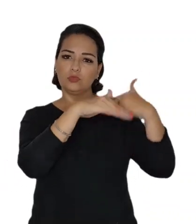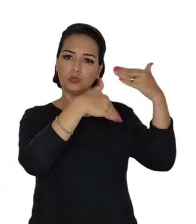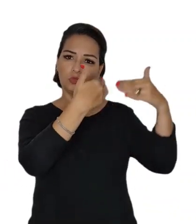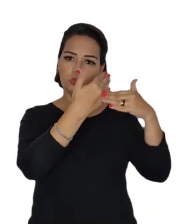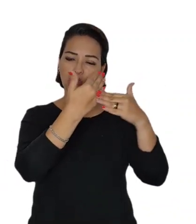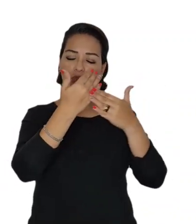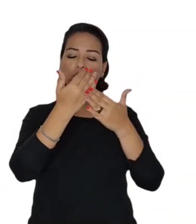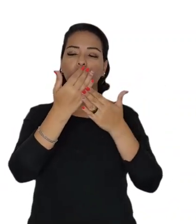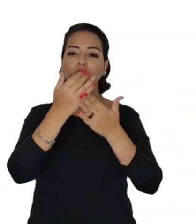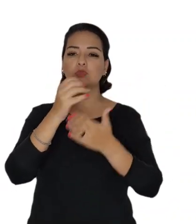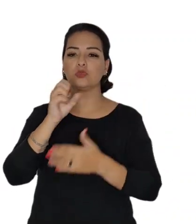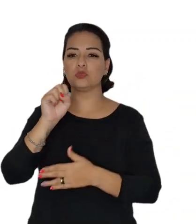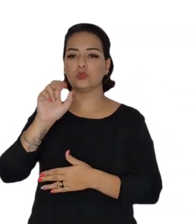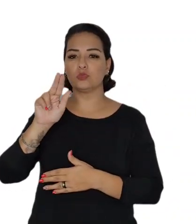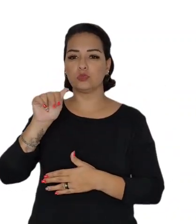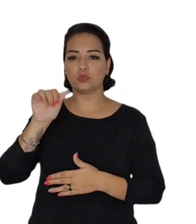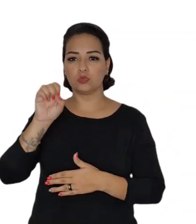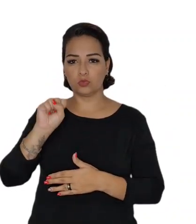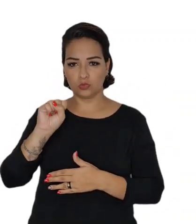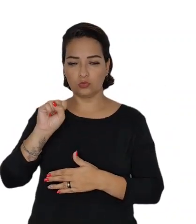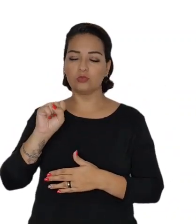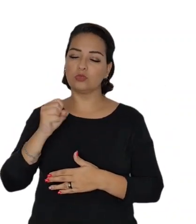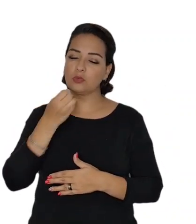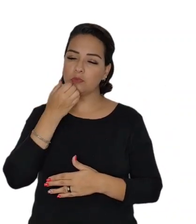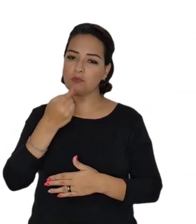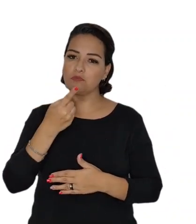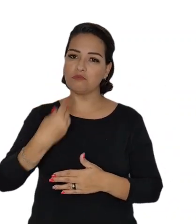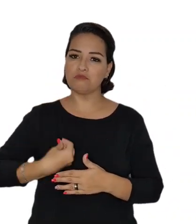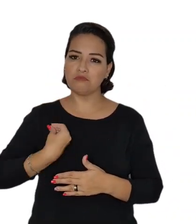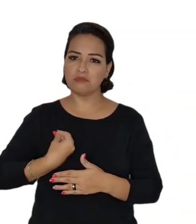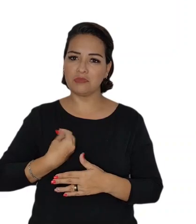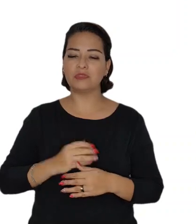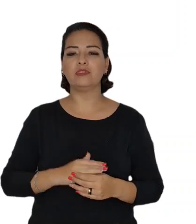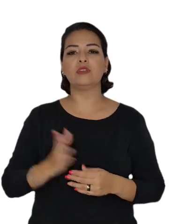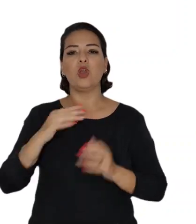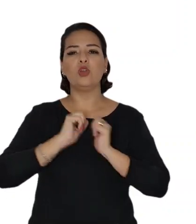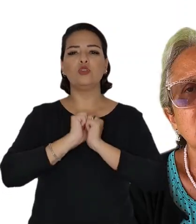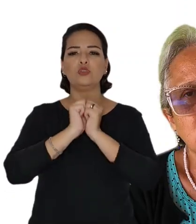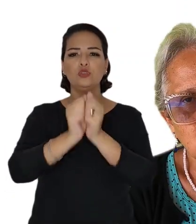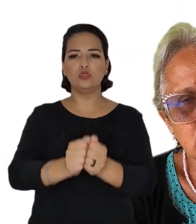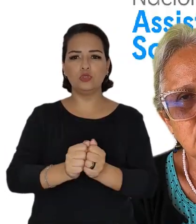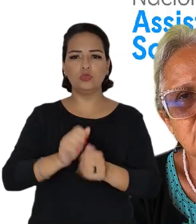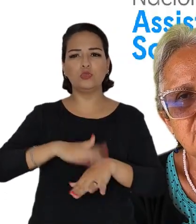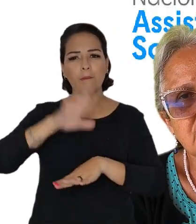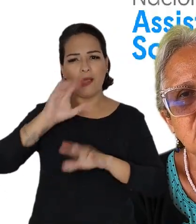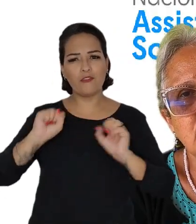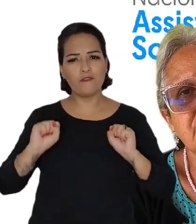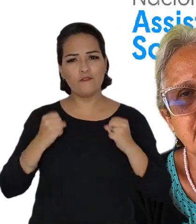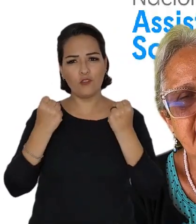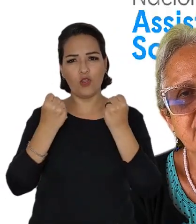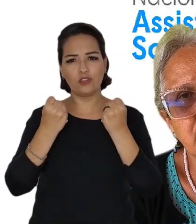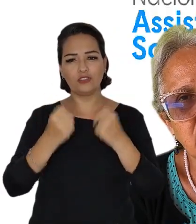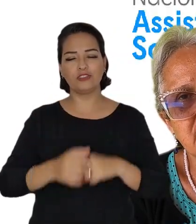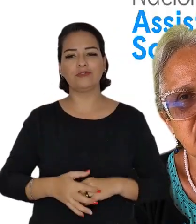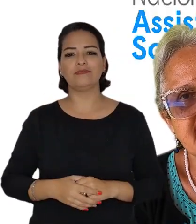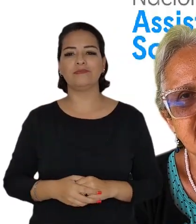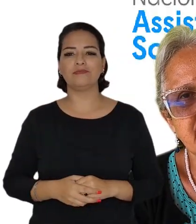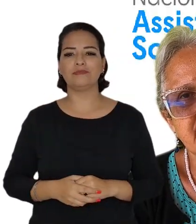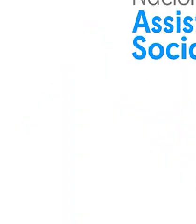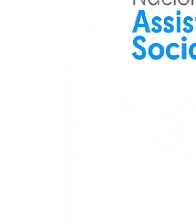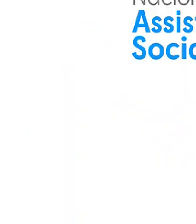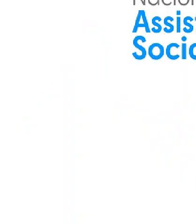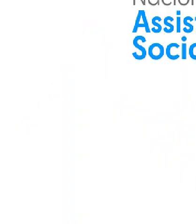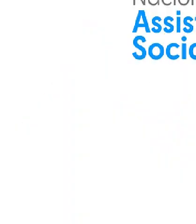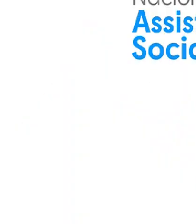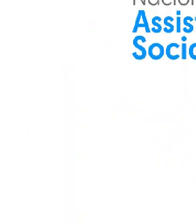propostas construtivas para o SUAS no segmento de identidade. Contamos com vocês. Juntos somos mais fortes!